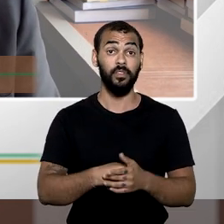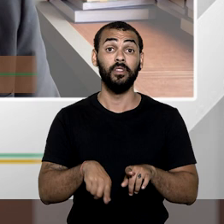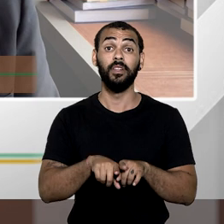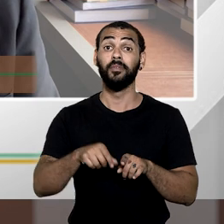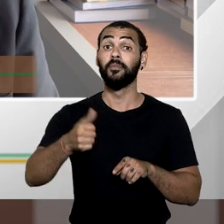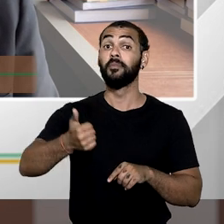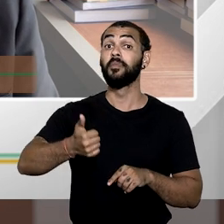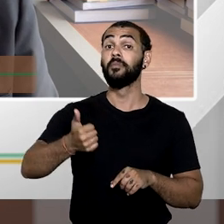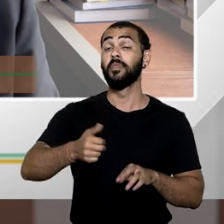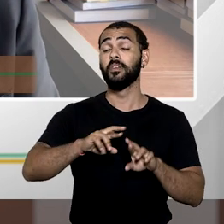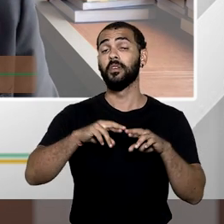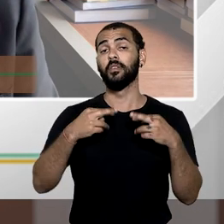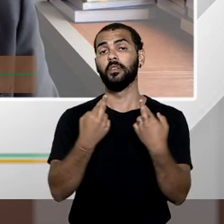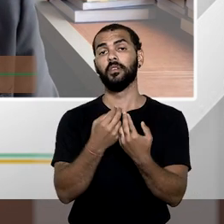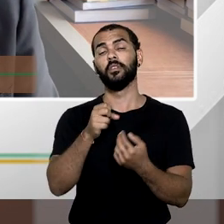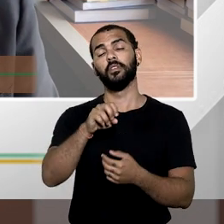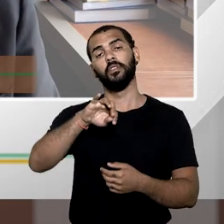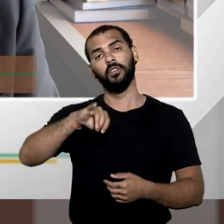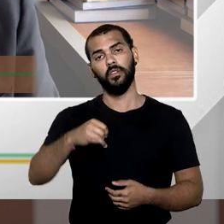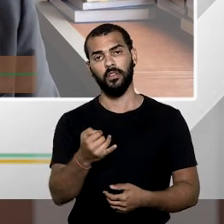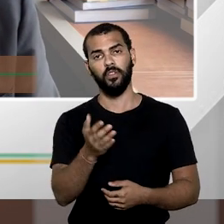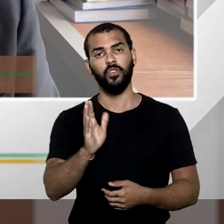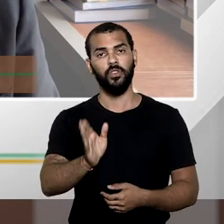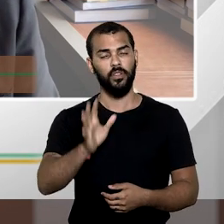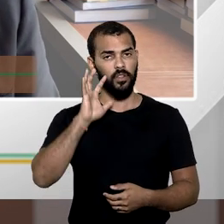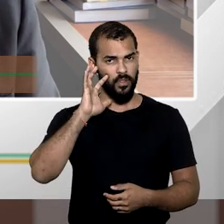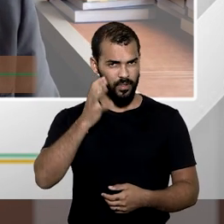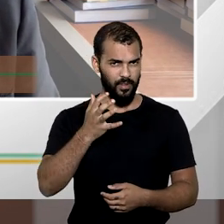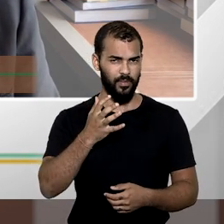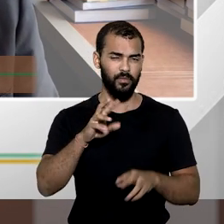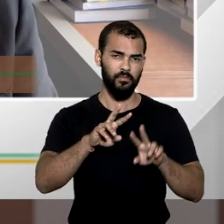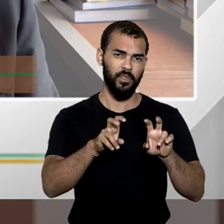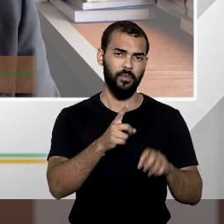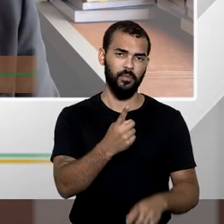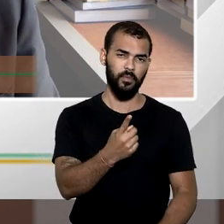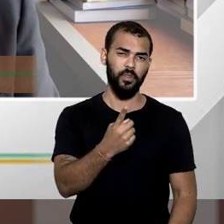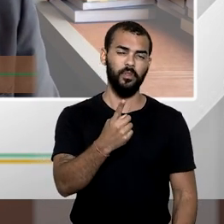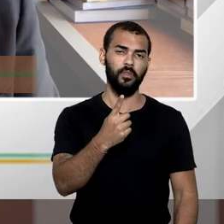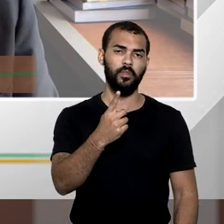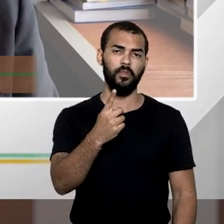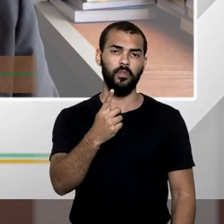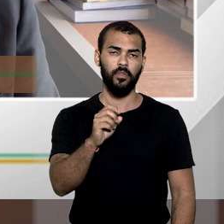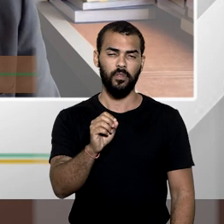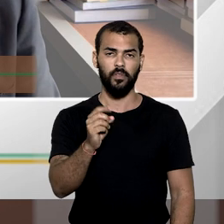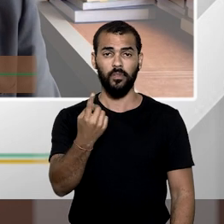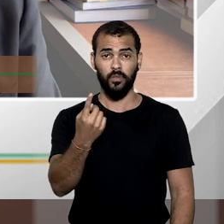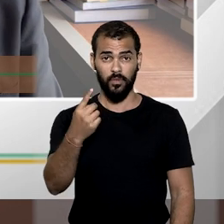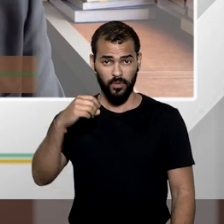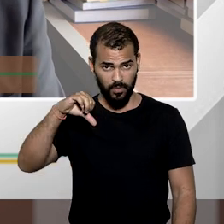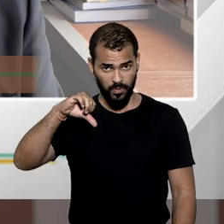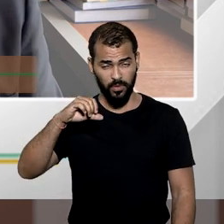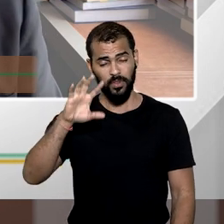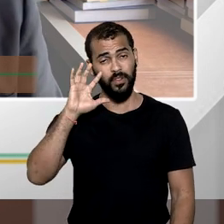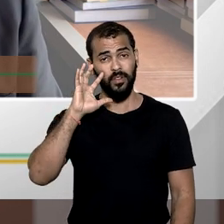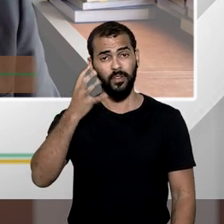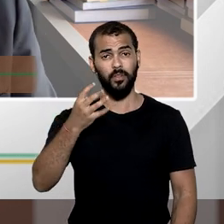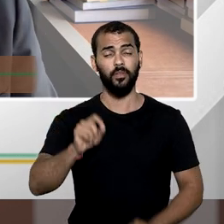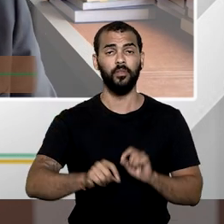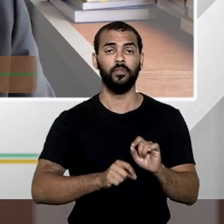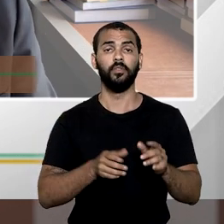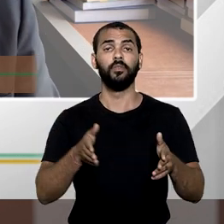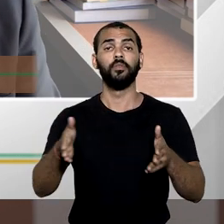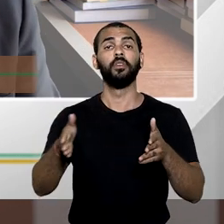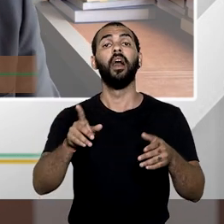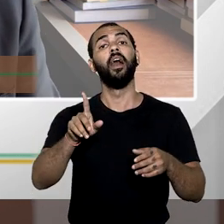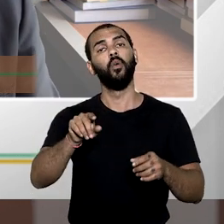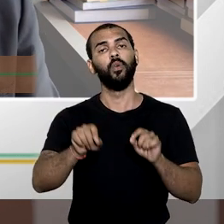sessão do STJ já decidiu no tema 1019 que o prazo prescricional